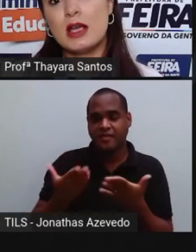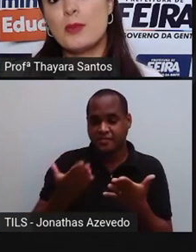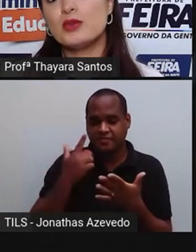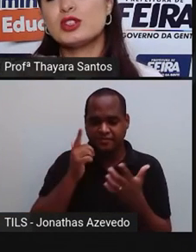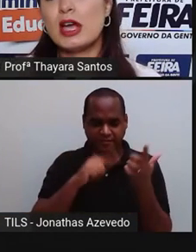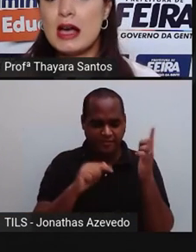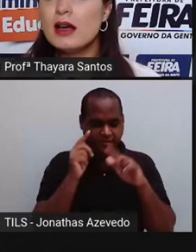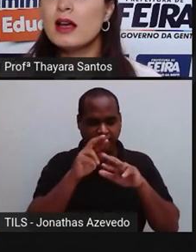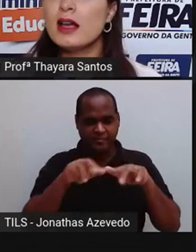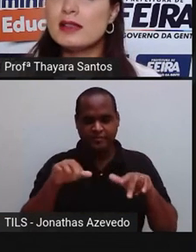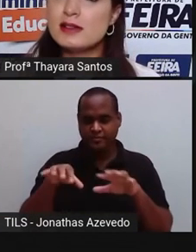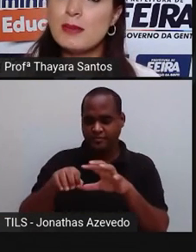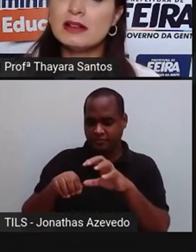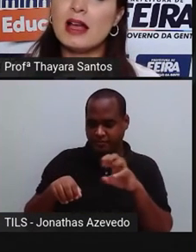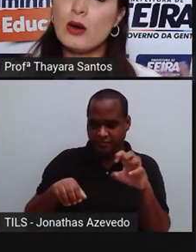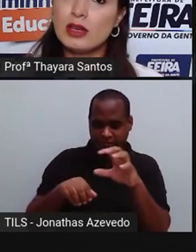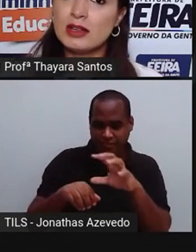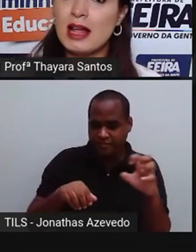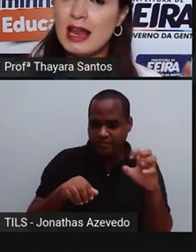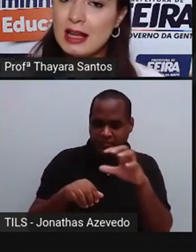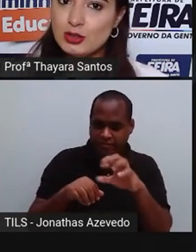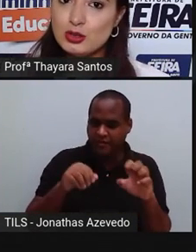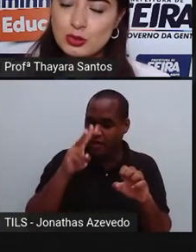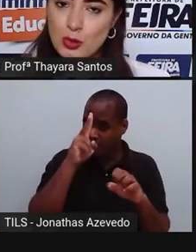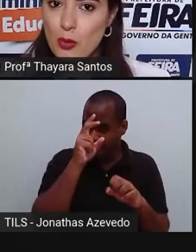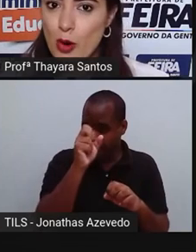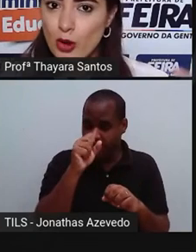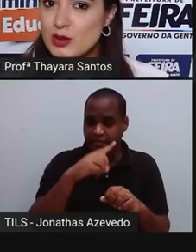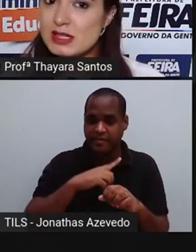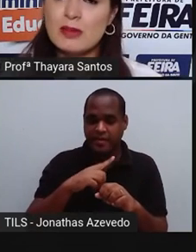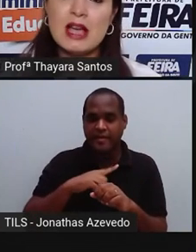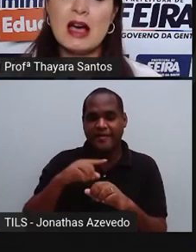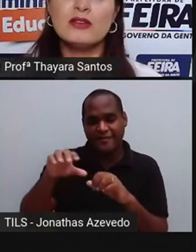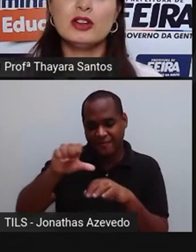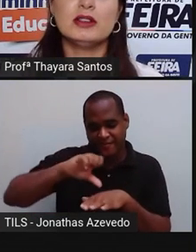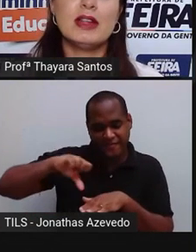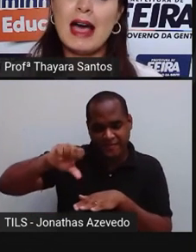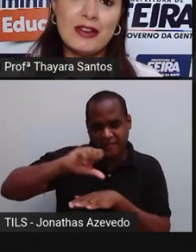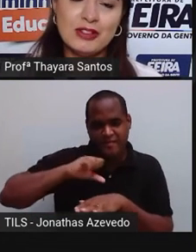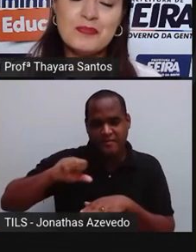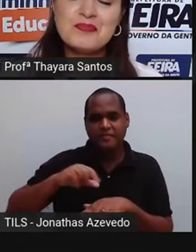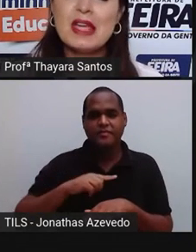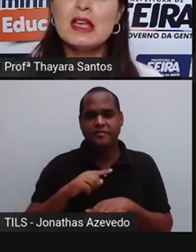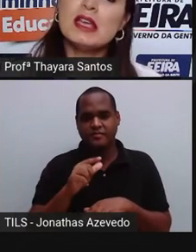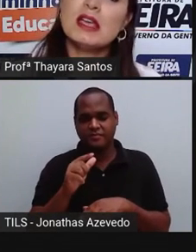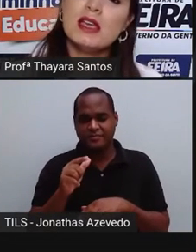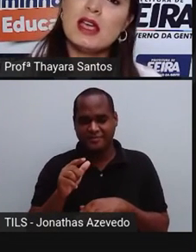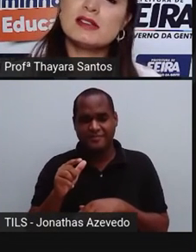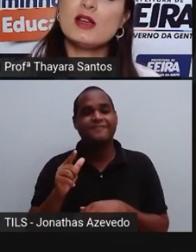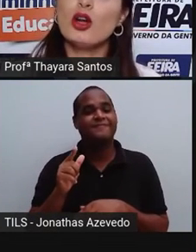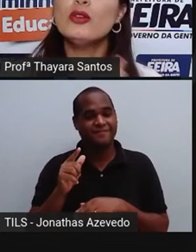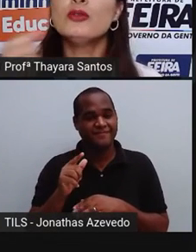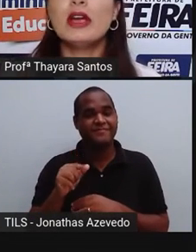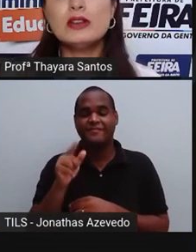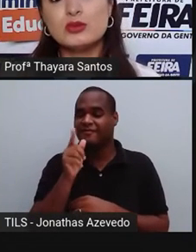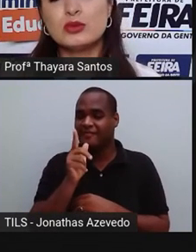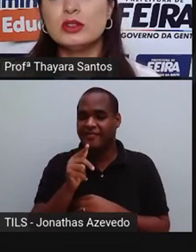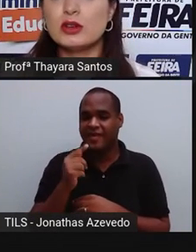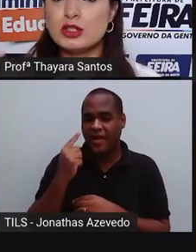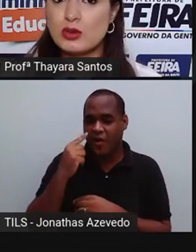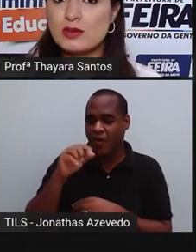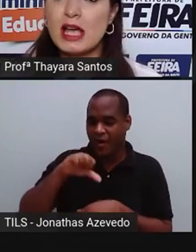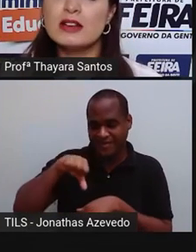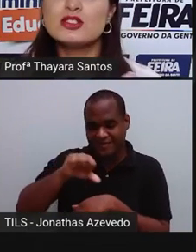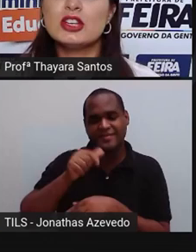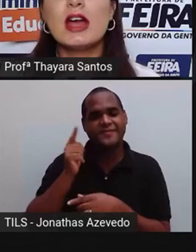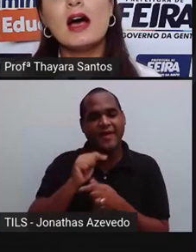ele consegue puxar esse metal que está lá, junto com o óleo em cima da ave, e esse óleo vem junto.